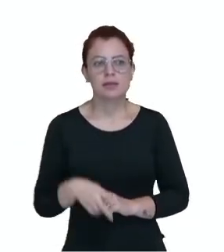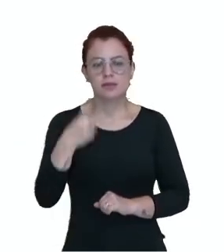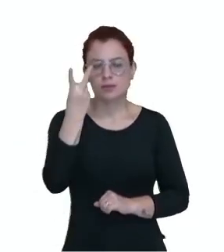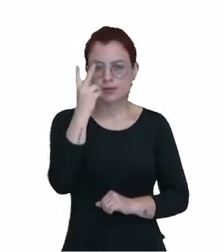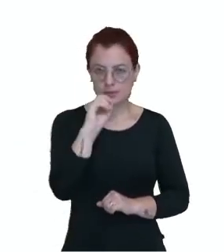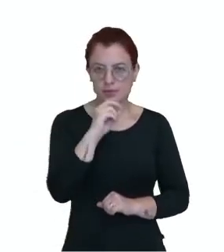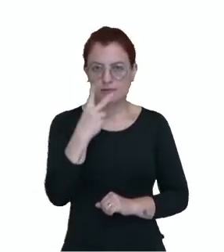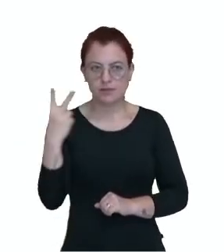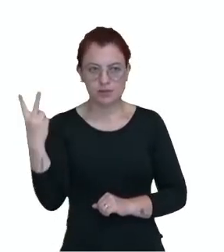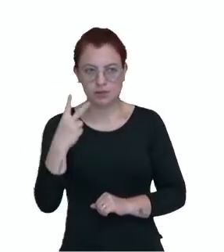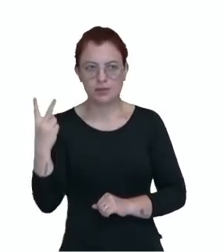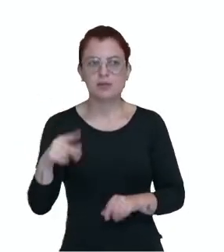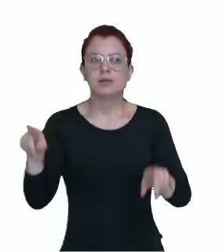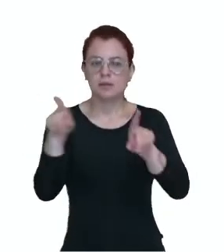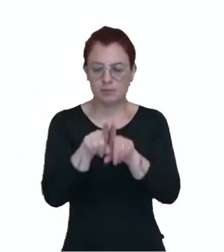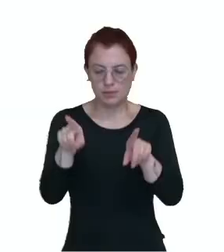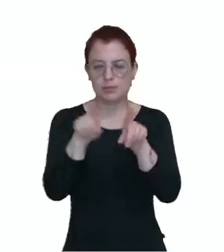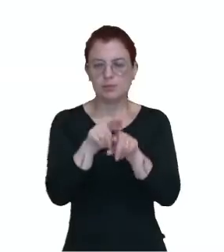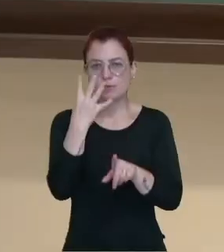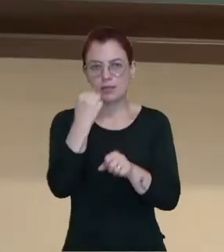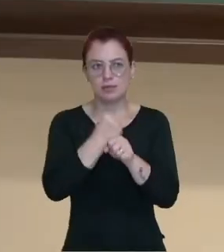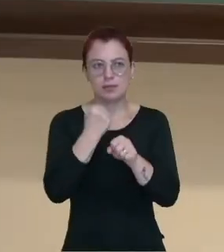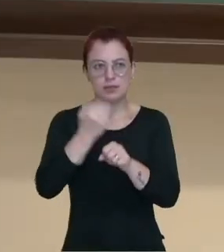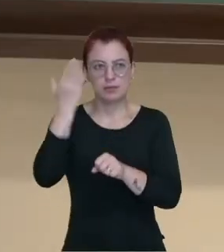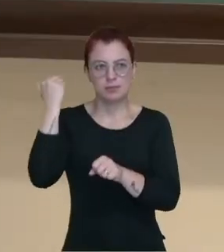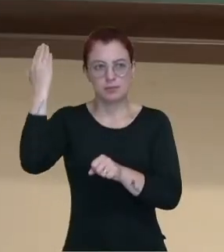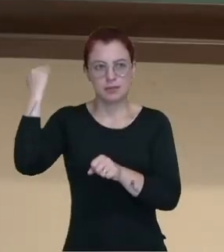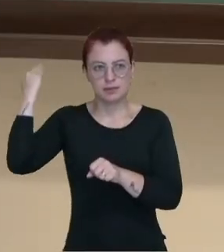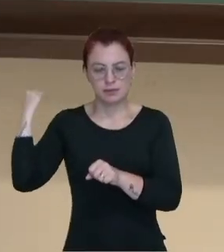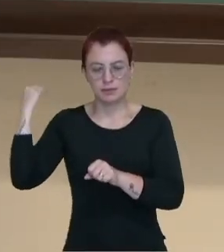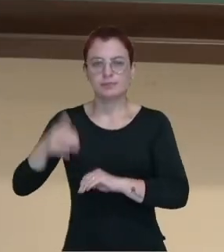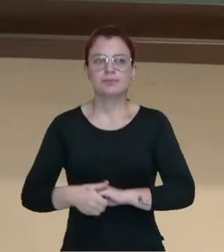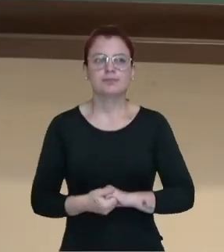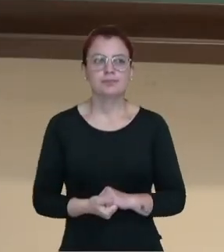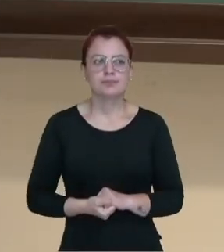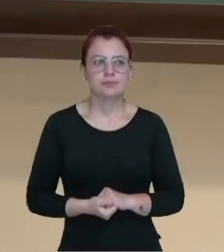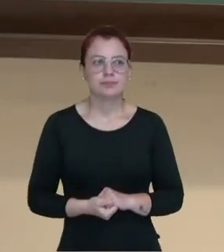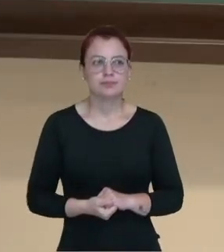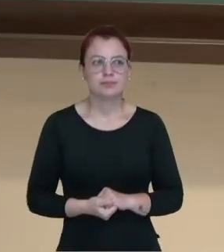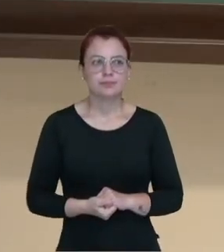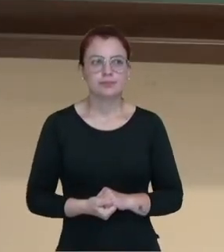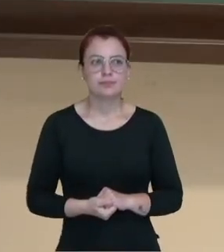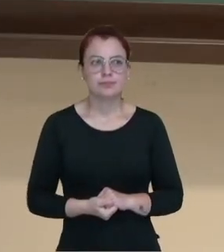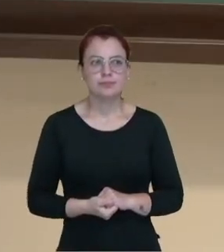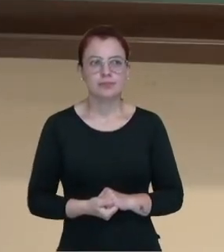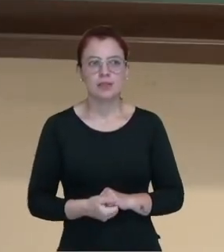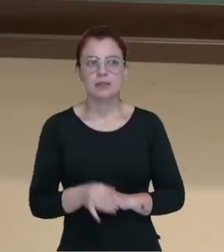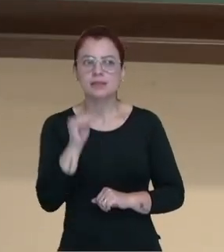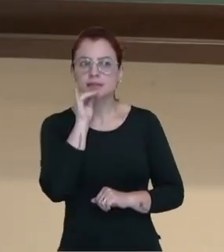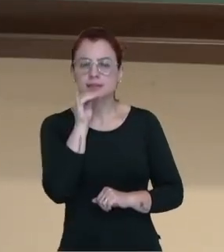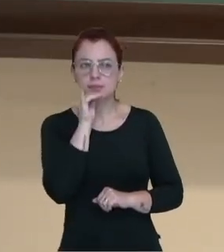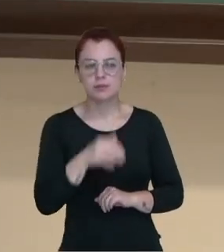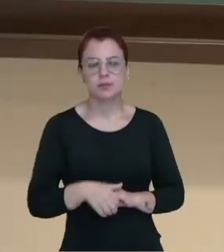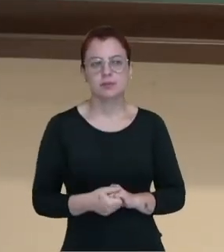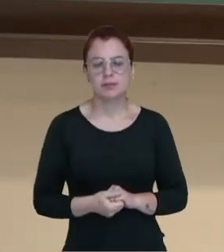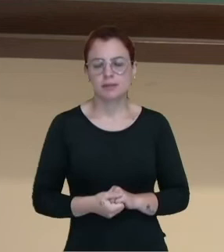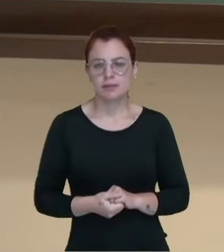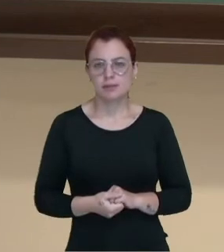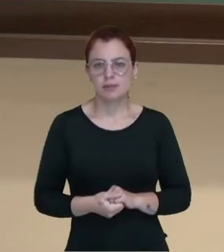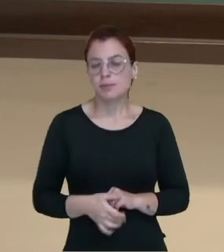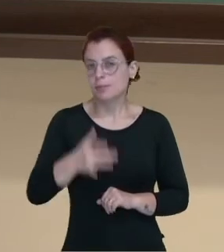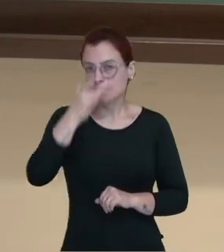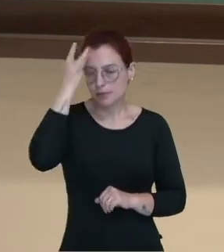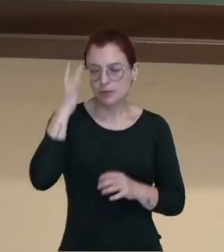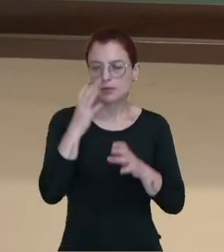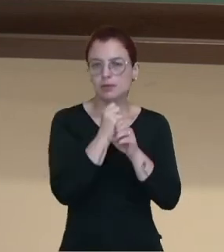é a mesma dos outros 4 anos anteriores. Ok. Por exemplo pessoal, vamos calcular o